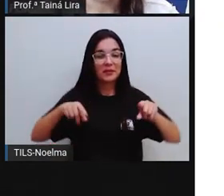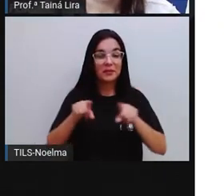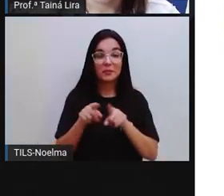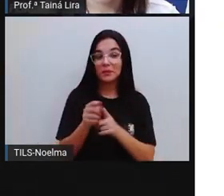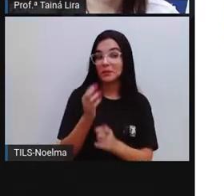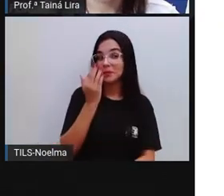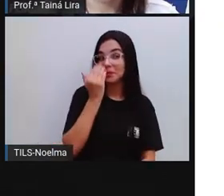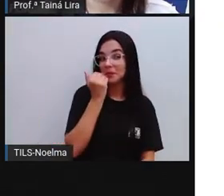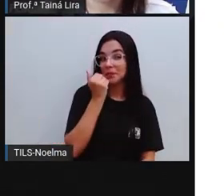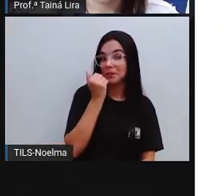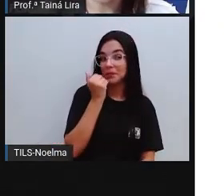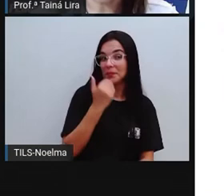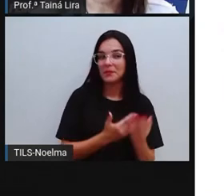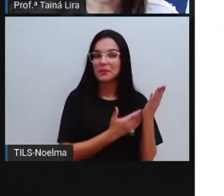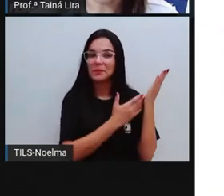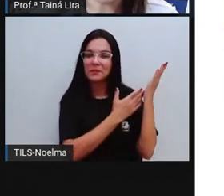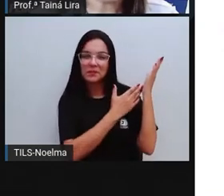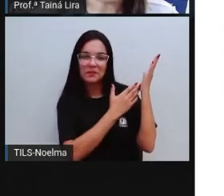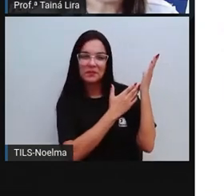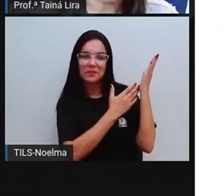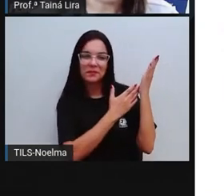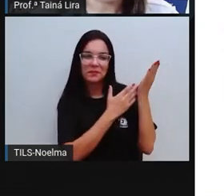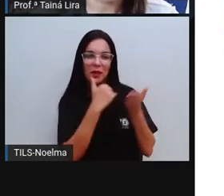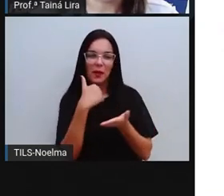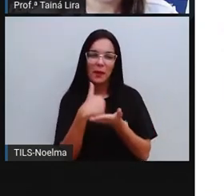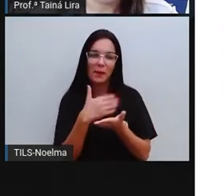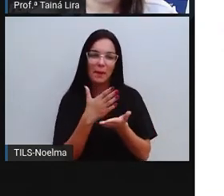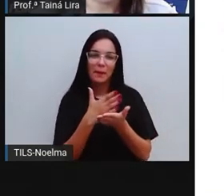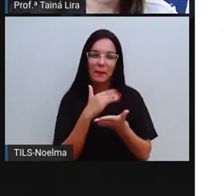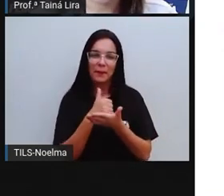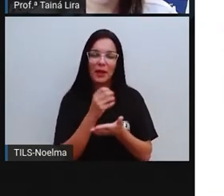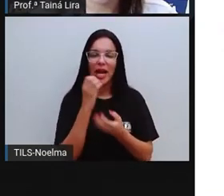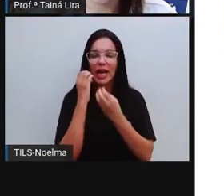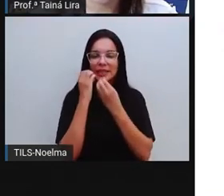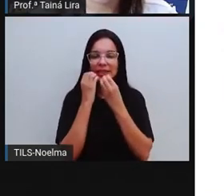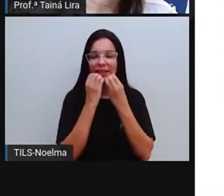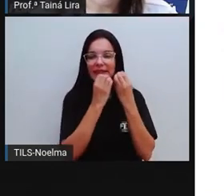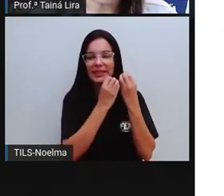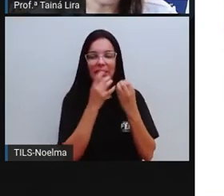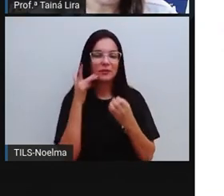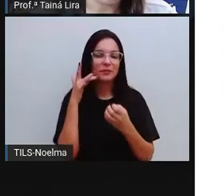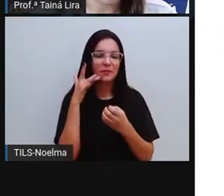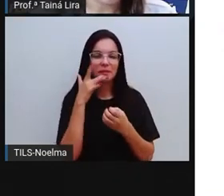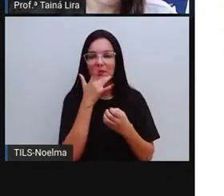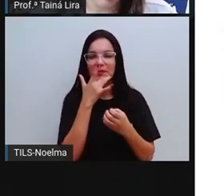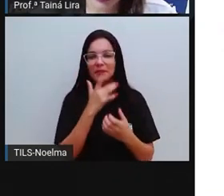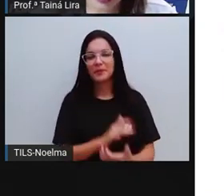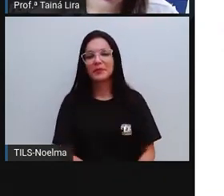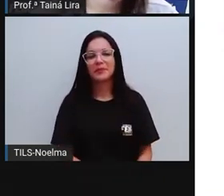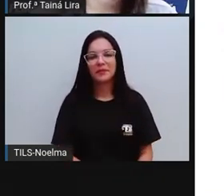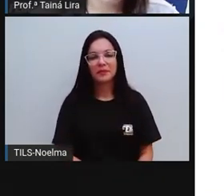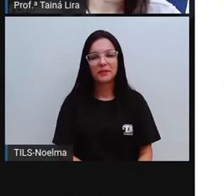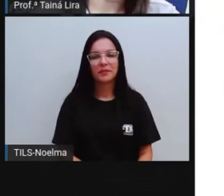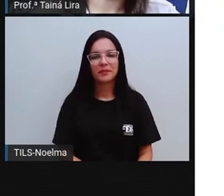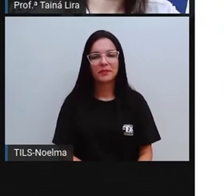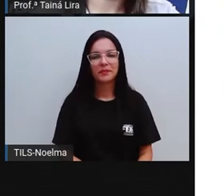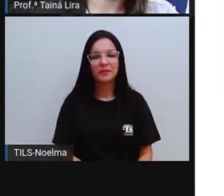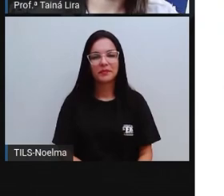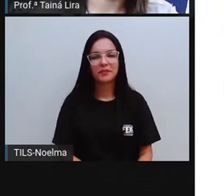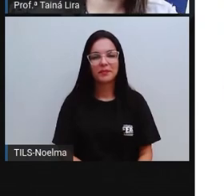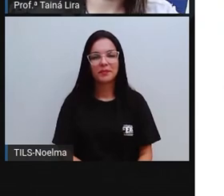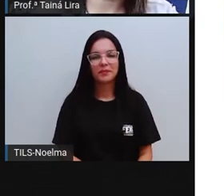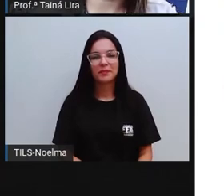agora, ó, o bolinho de milho aqui, certo? Que os